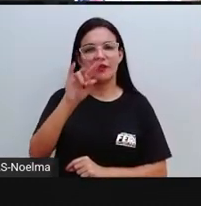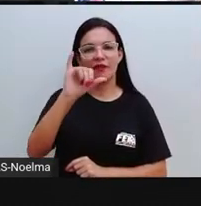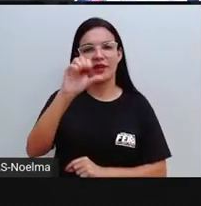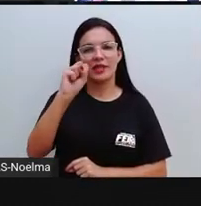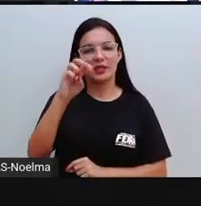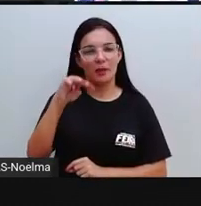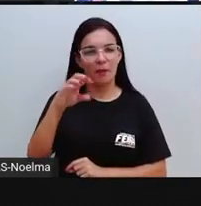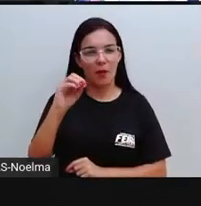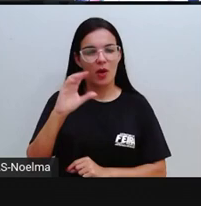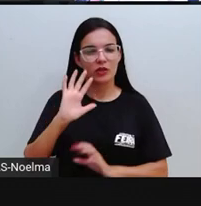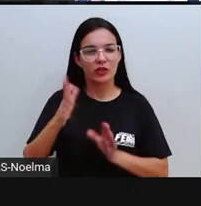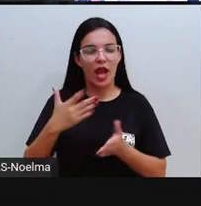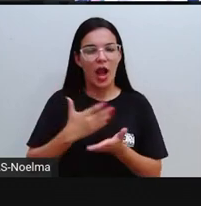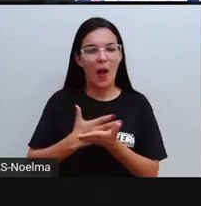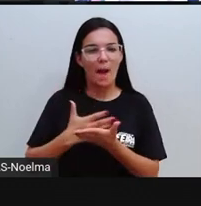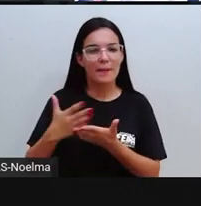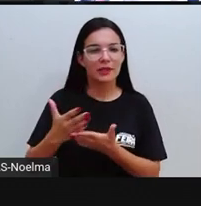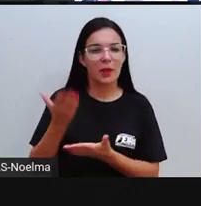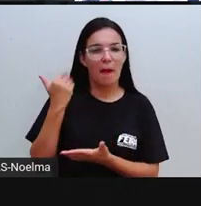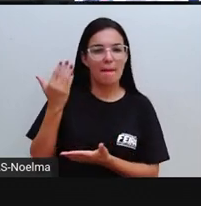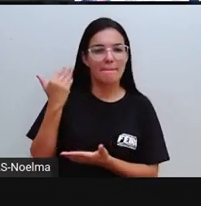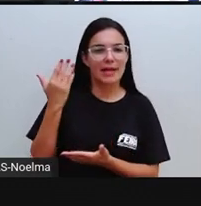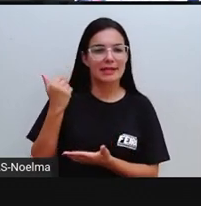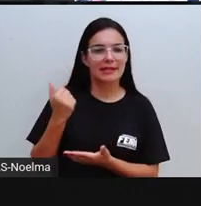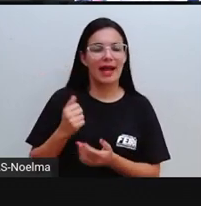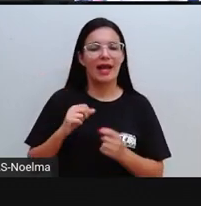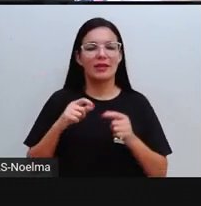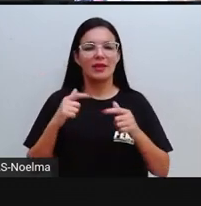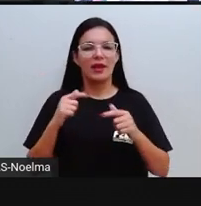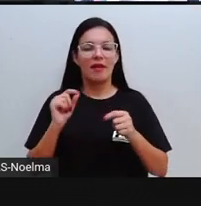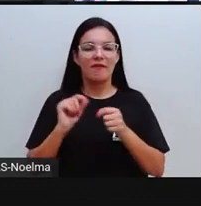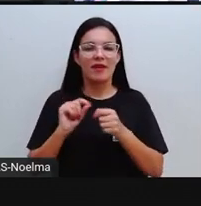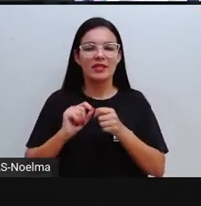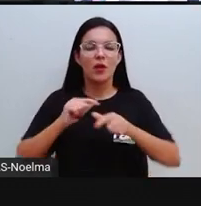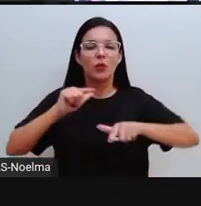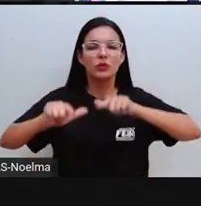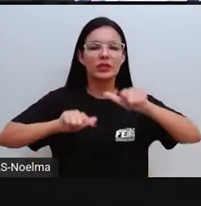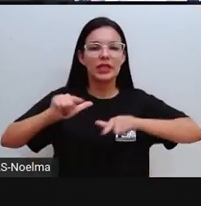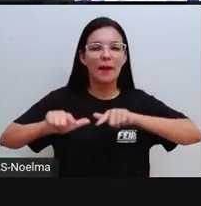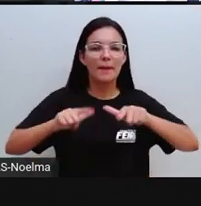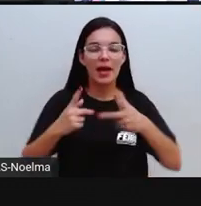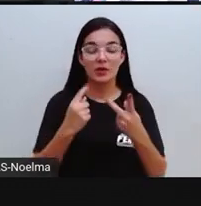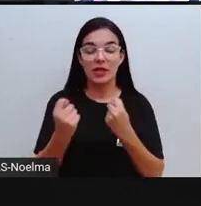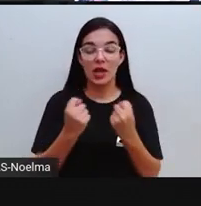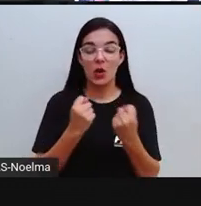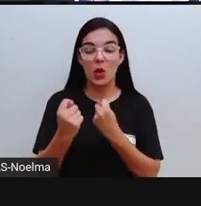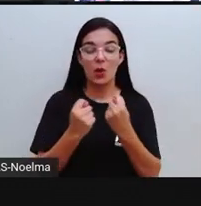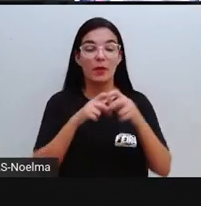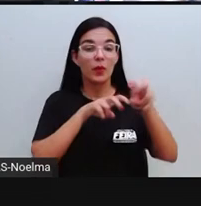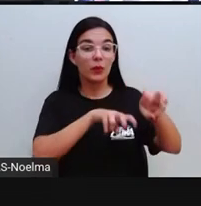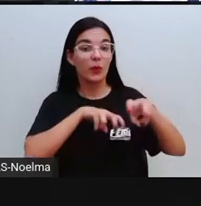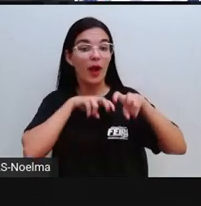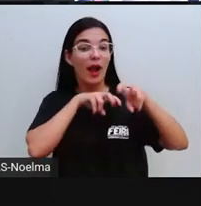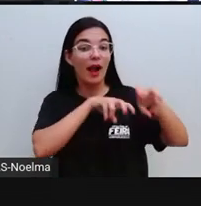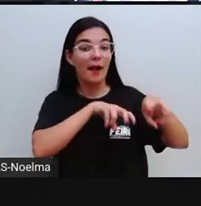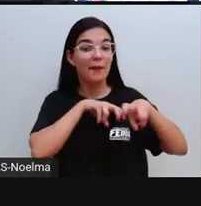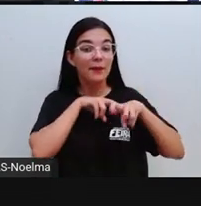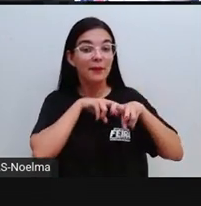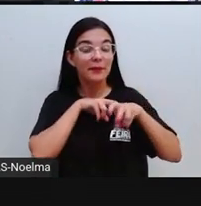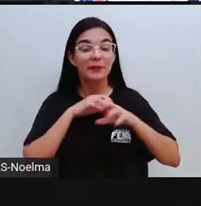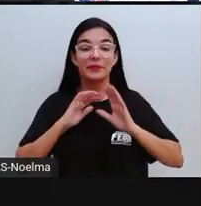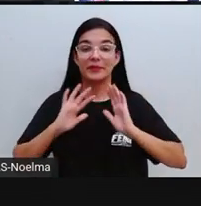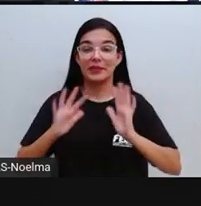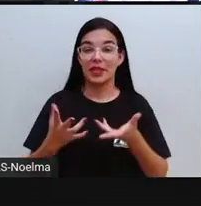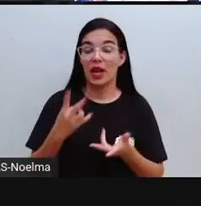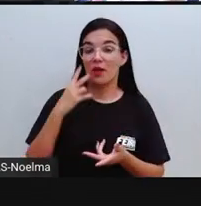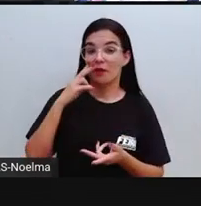começamos a falar sobre as atividades econômicas do campo e aí nós vimos que o